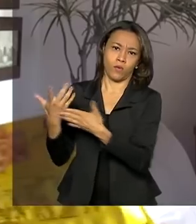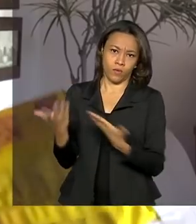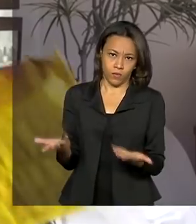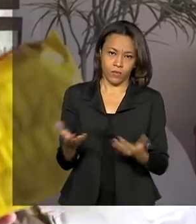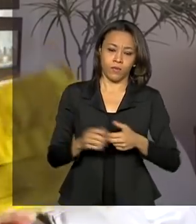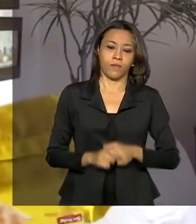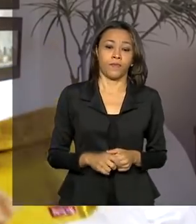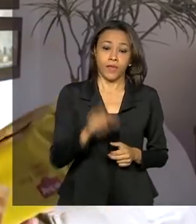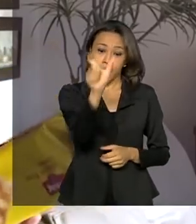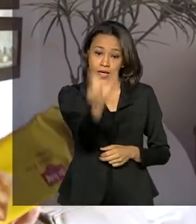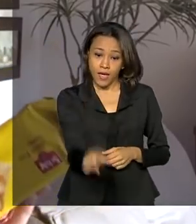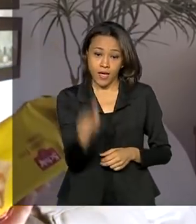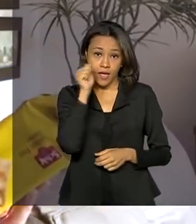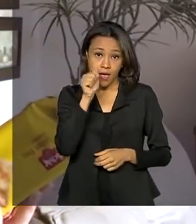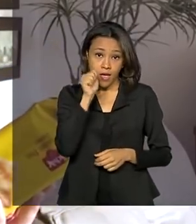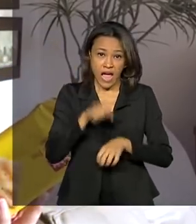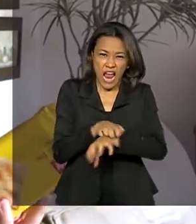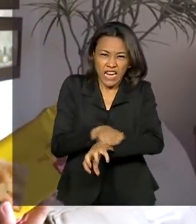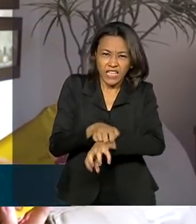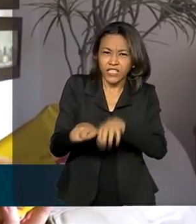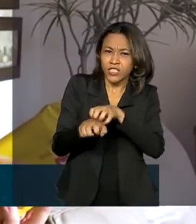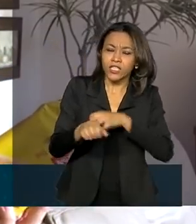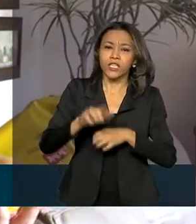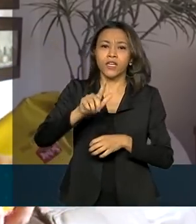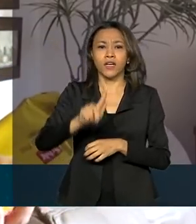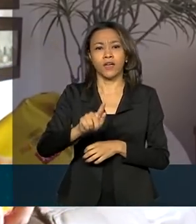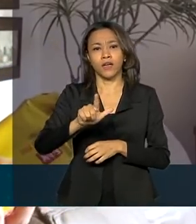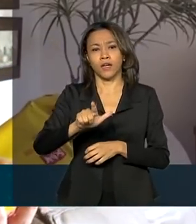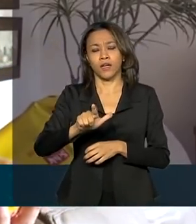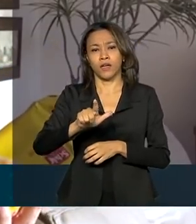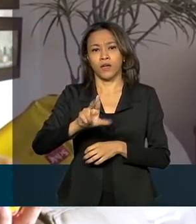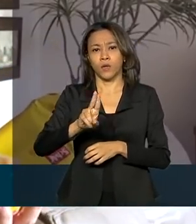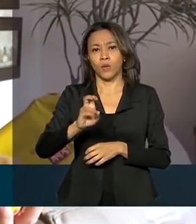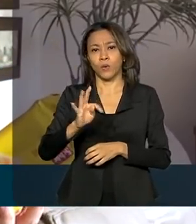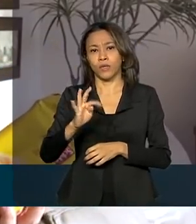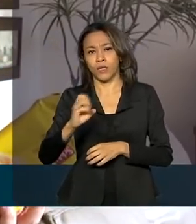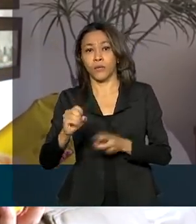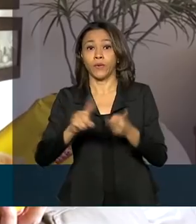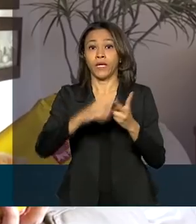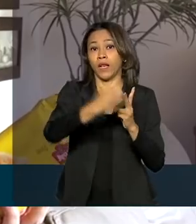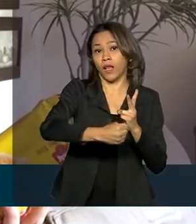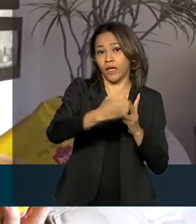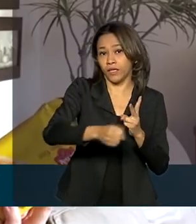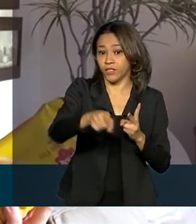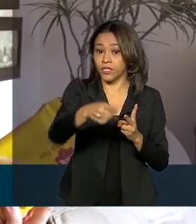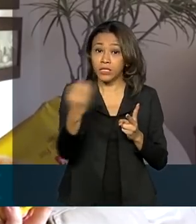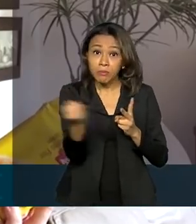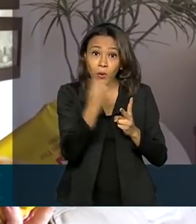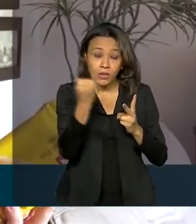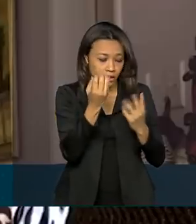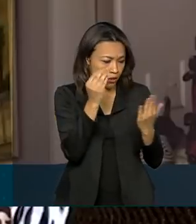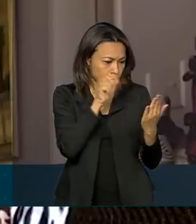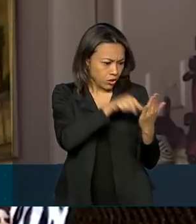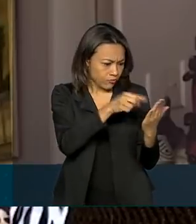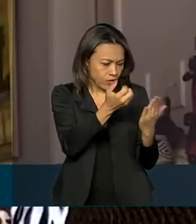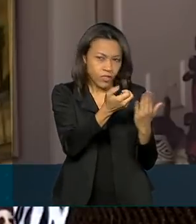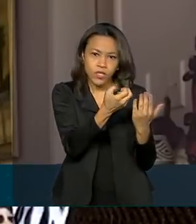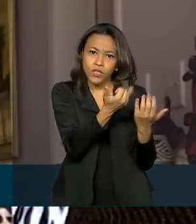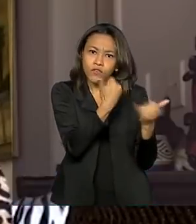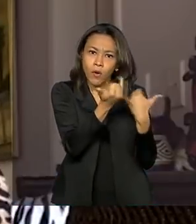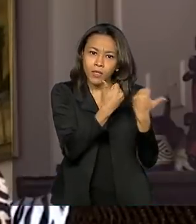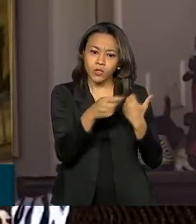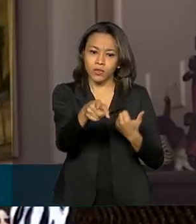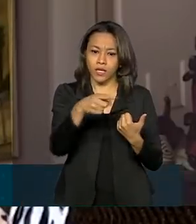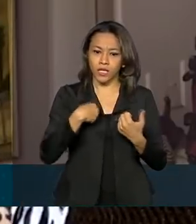A Amanda tem alergia ao glúten e ao leite, por isso, para ela, a informação nos rótulos é muito importante. Eu já tive